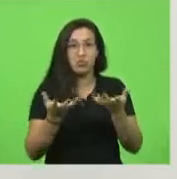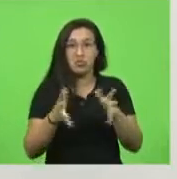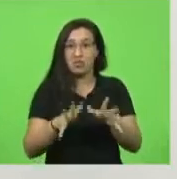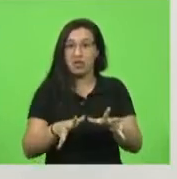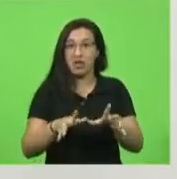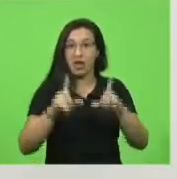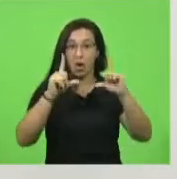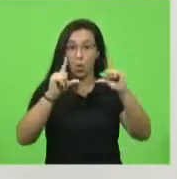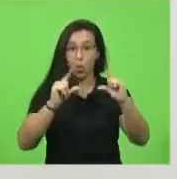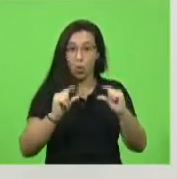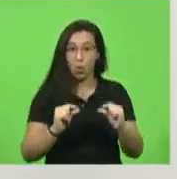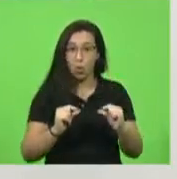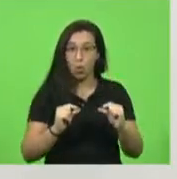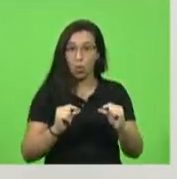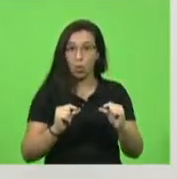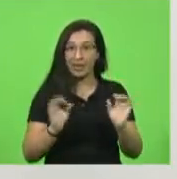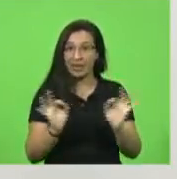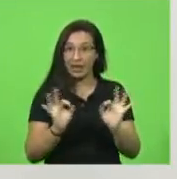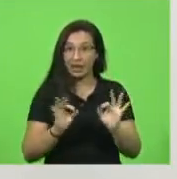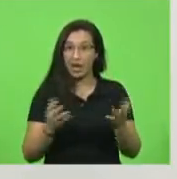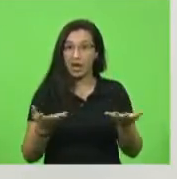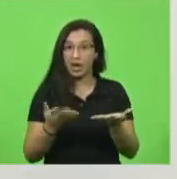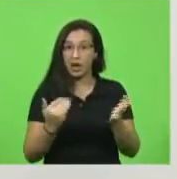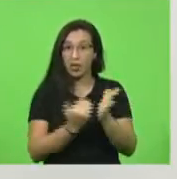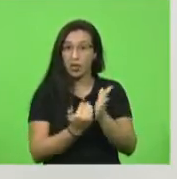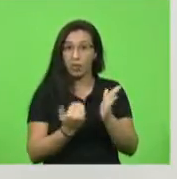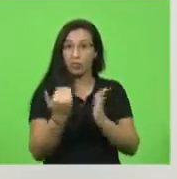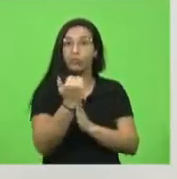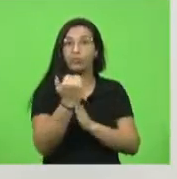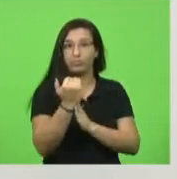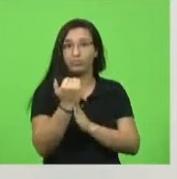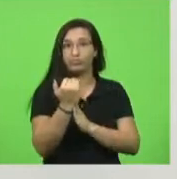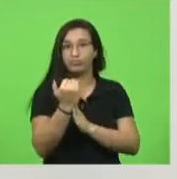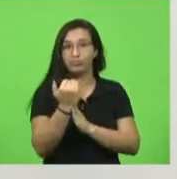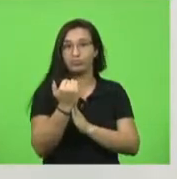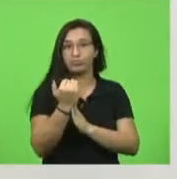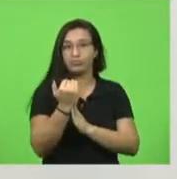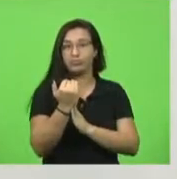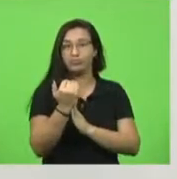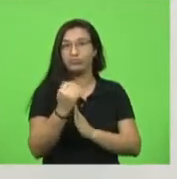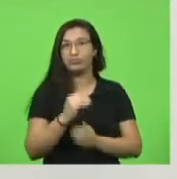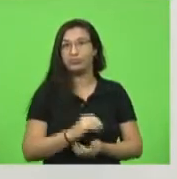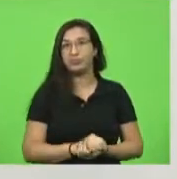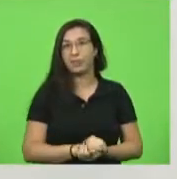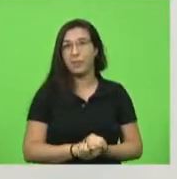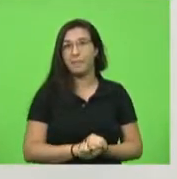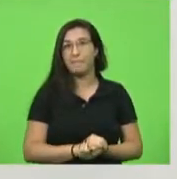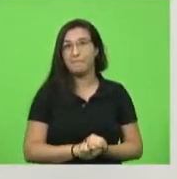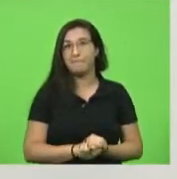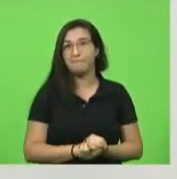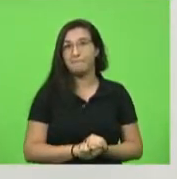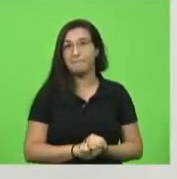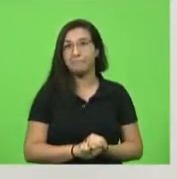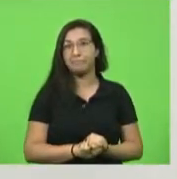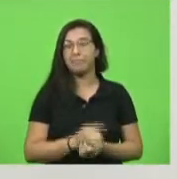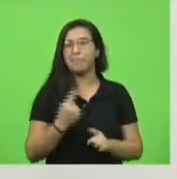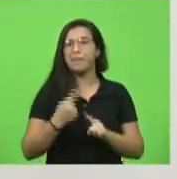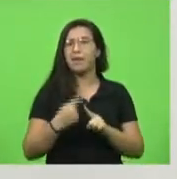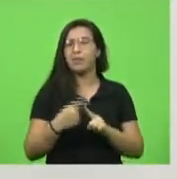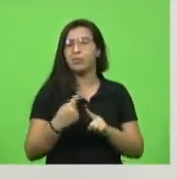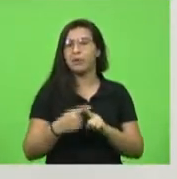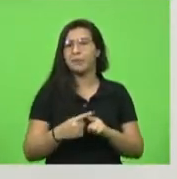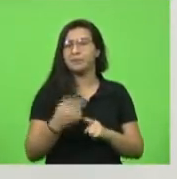superávit de pagamento. Trinta segundos, senhor presidente. Um minuto, deputado. Por quê? Porque essa história,